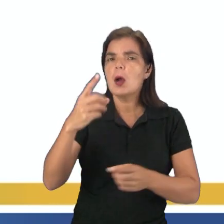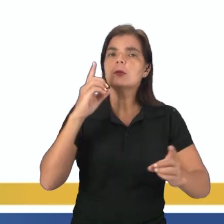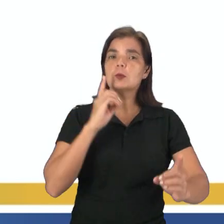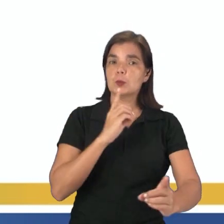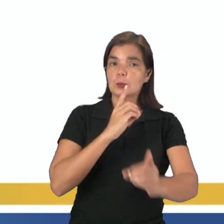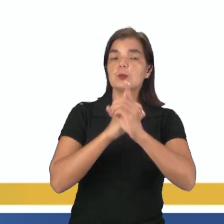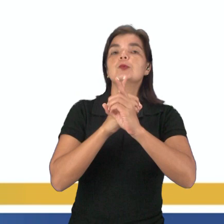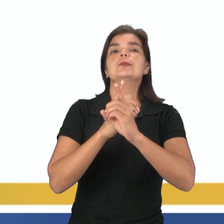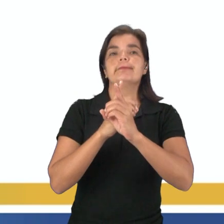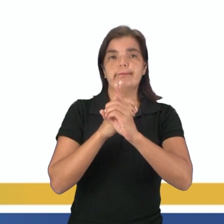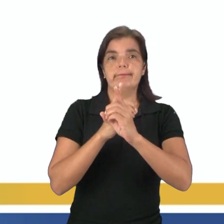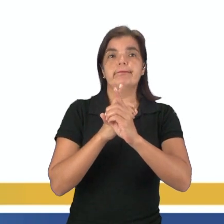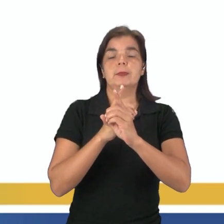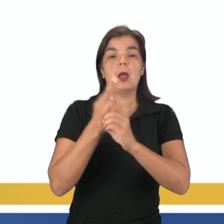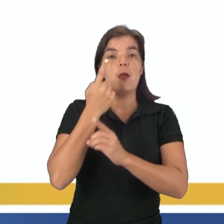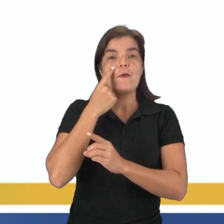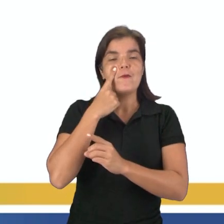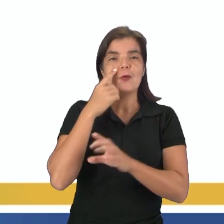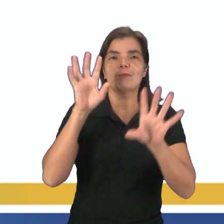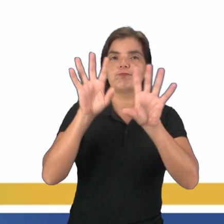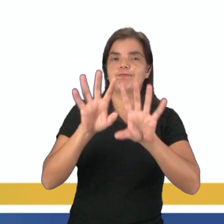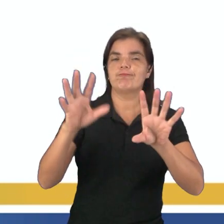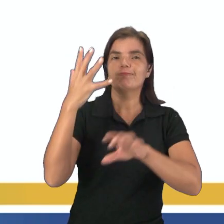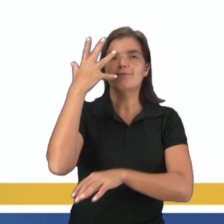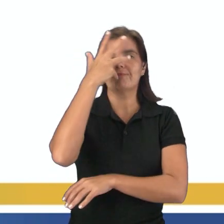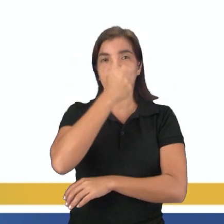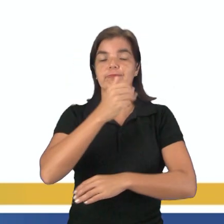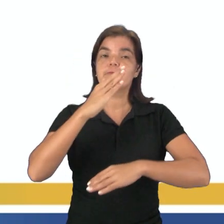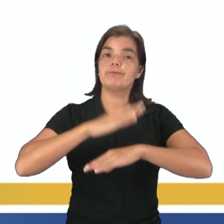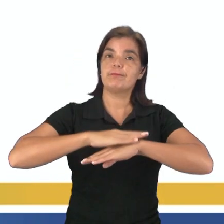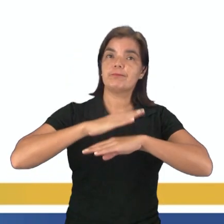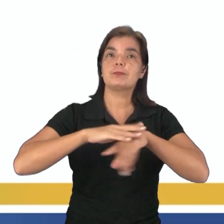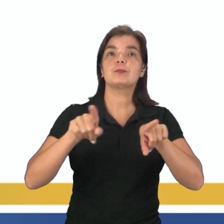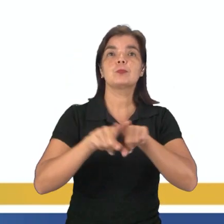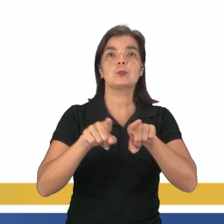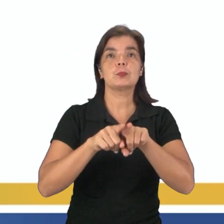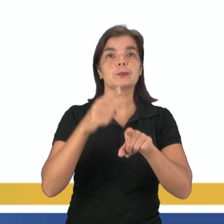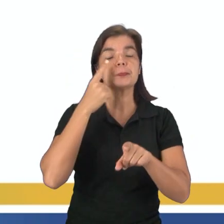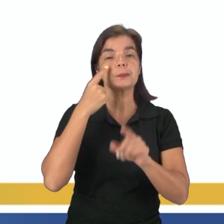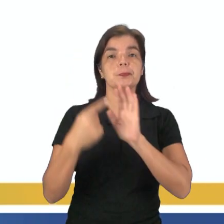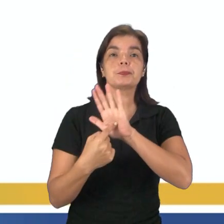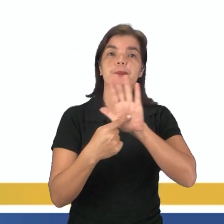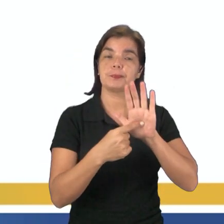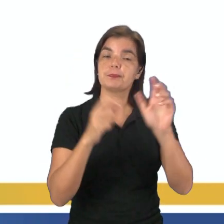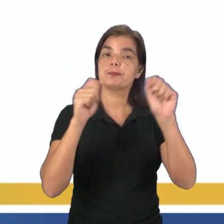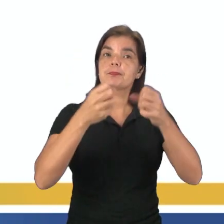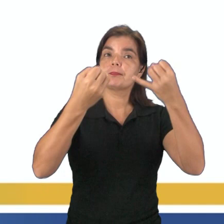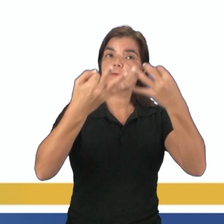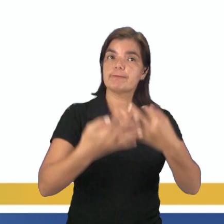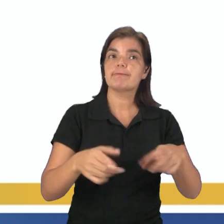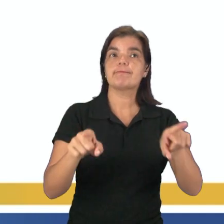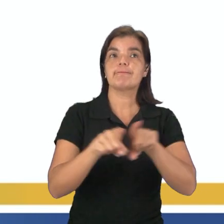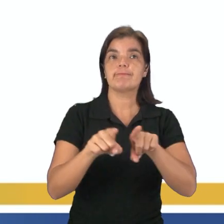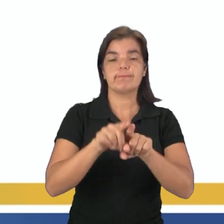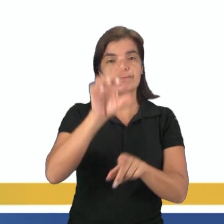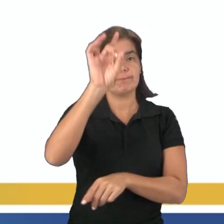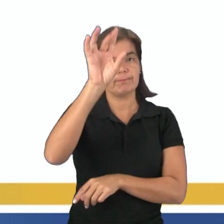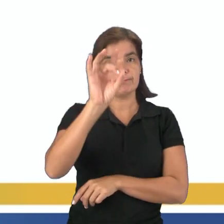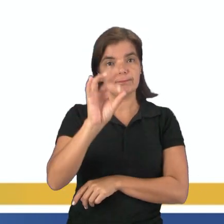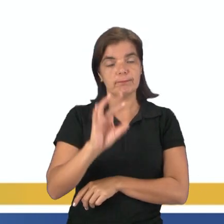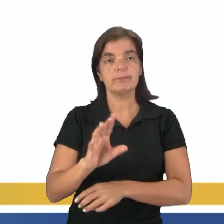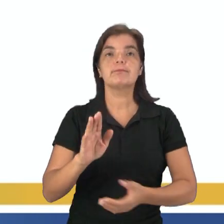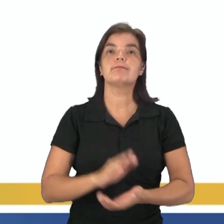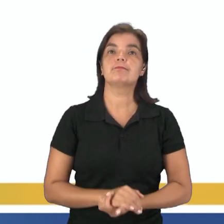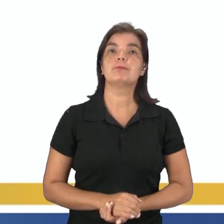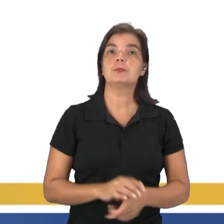encontrando e formam esse belíssimo evento. E sobre as camadas, o eu posso destacar? O que eu poderia dizer de particularidade de cada uma?